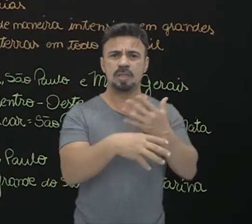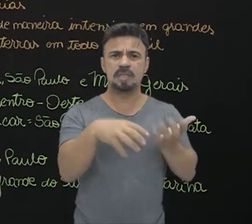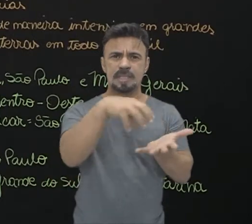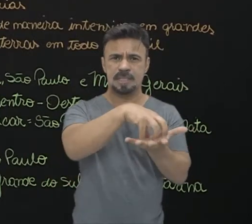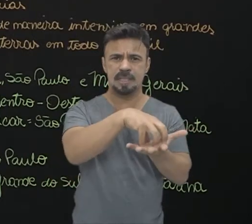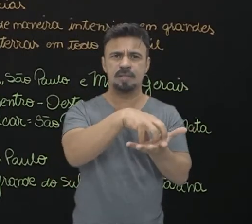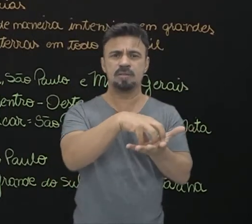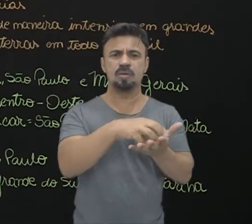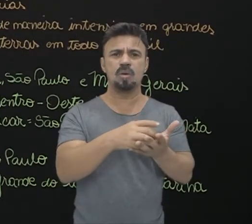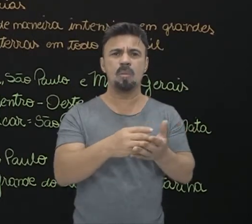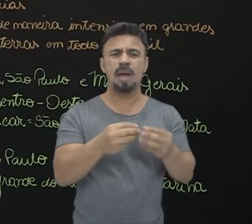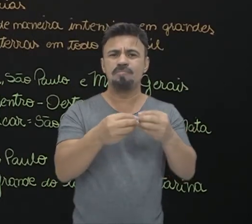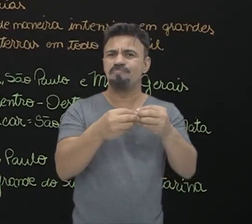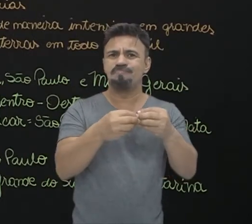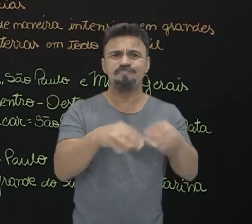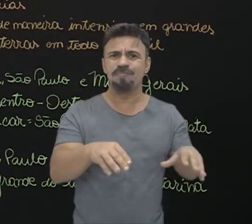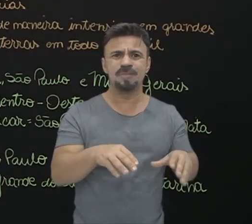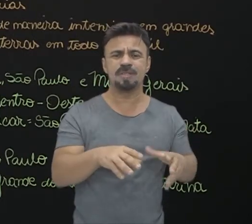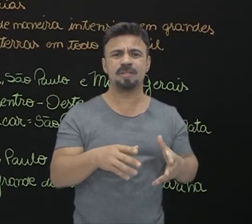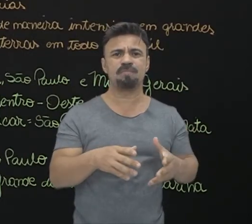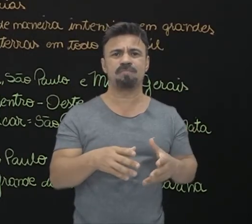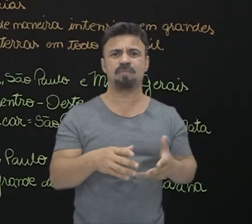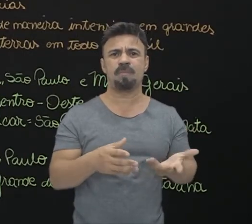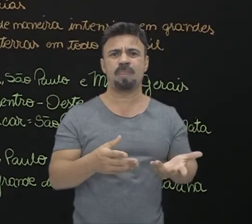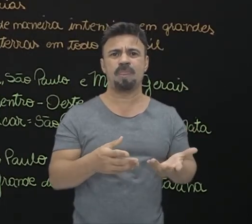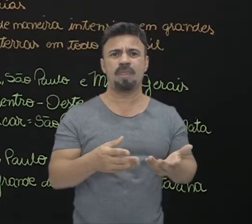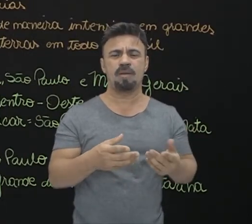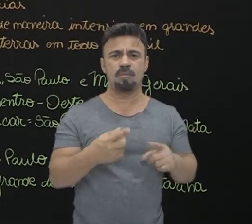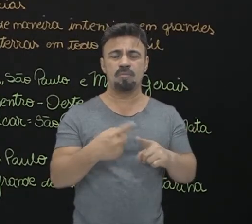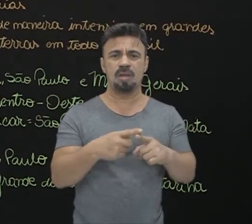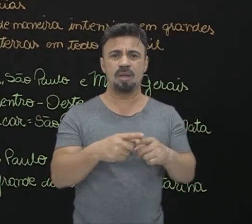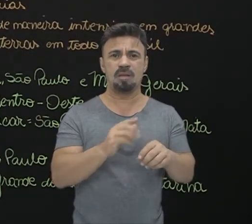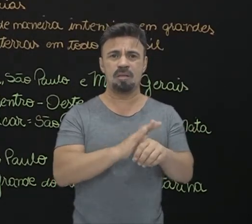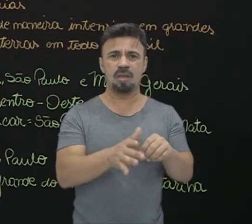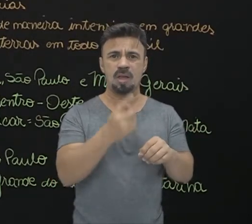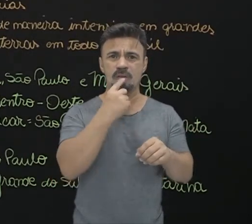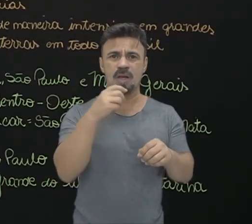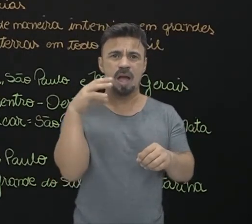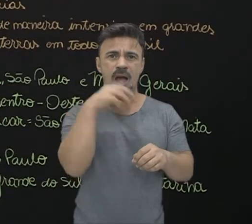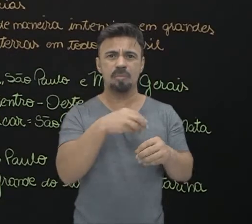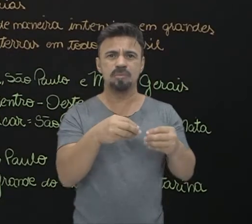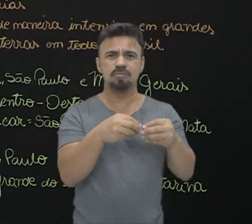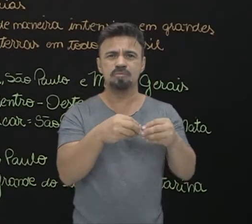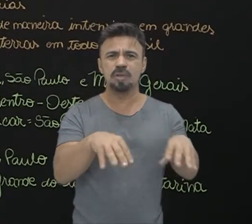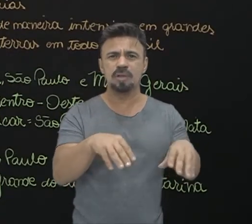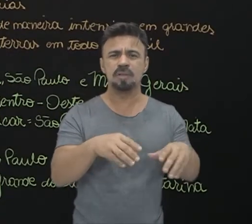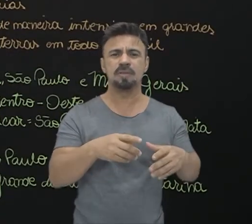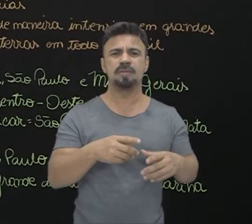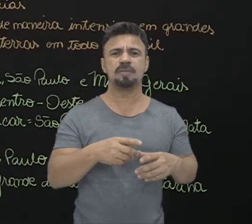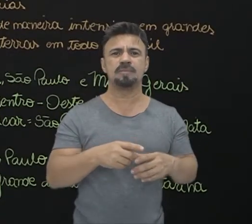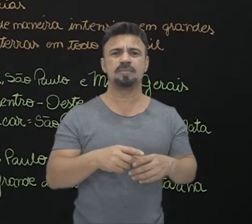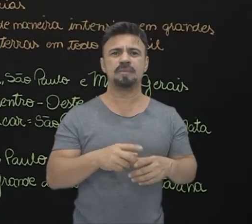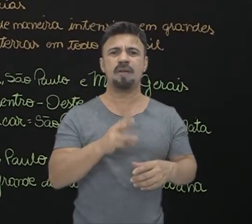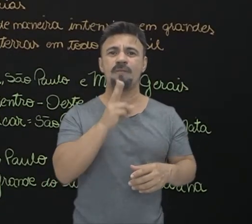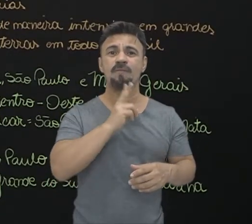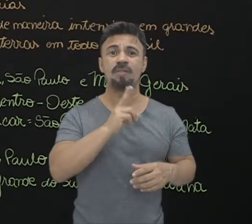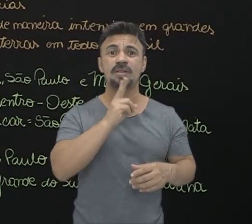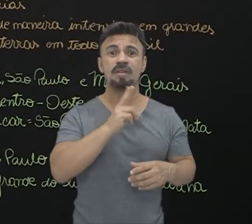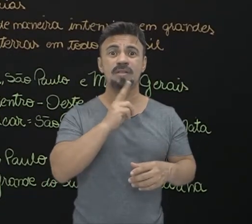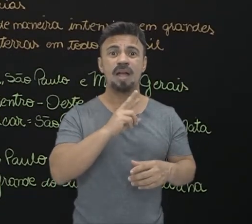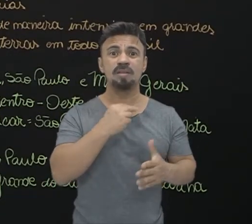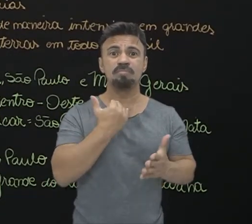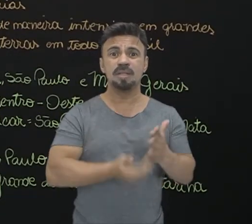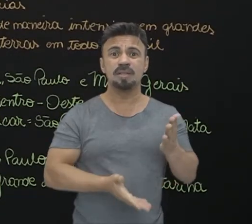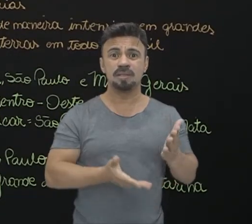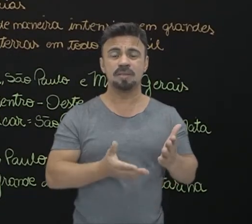que não se perca com o apodrecimento do alimento, com que ele perca a sua validade, uma vez que, por